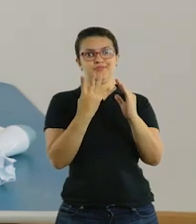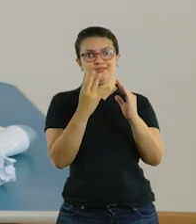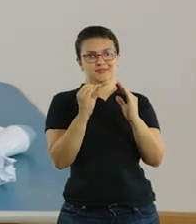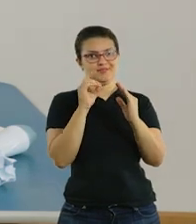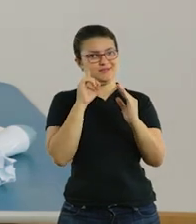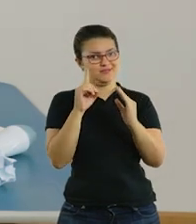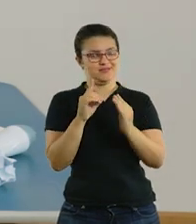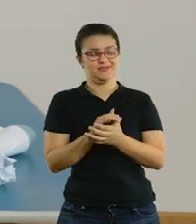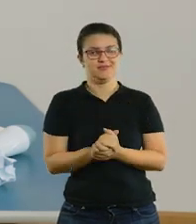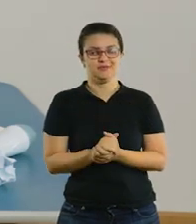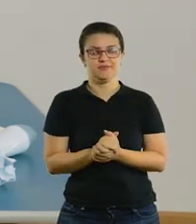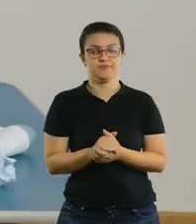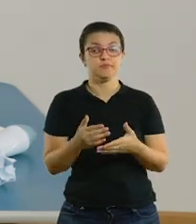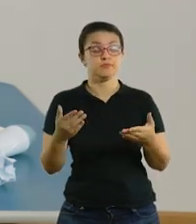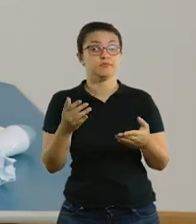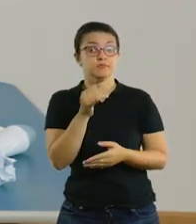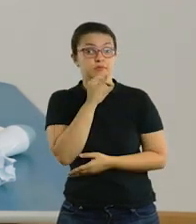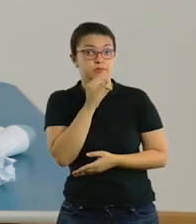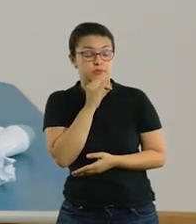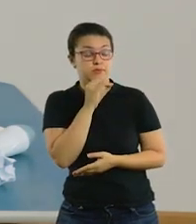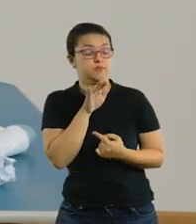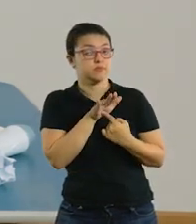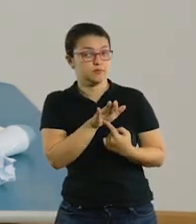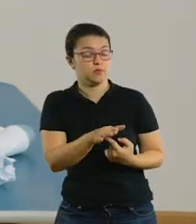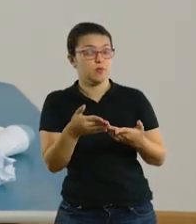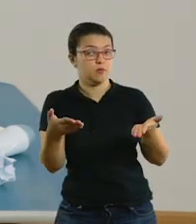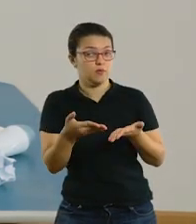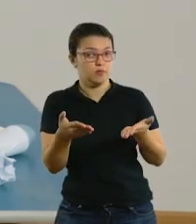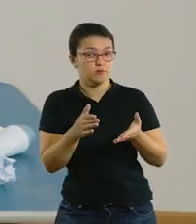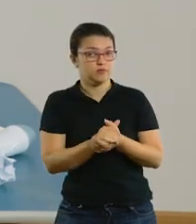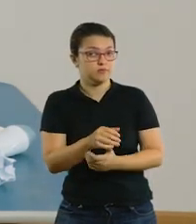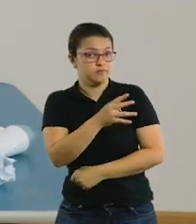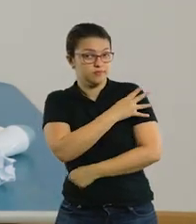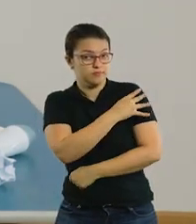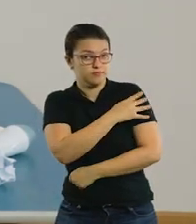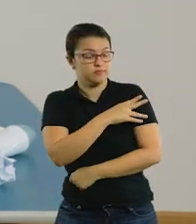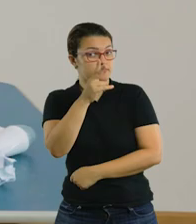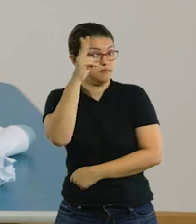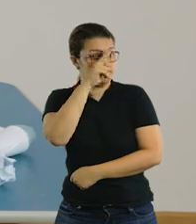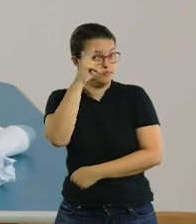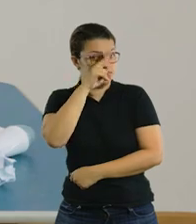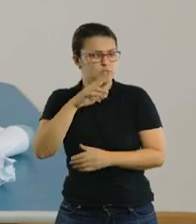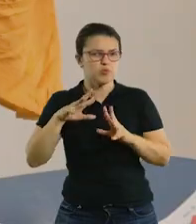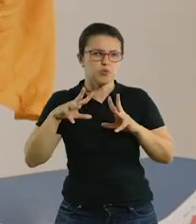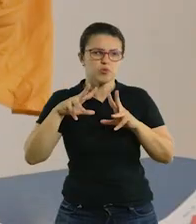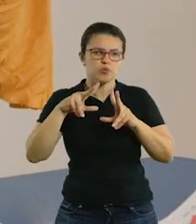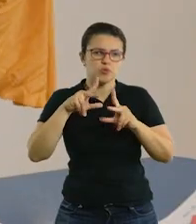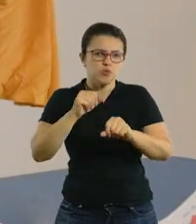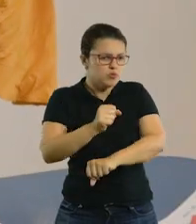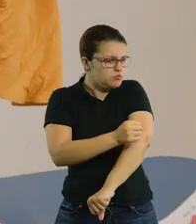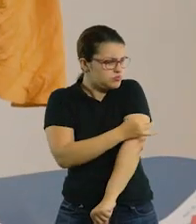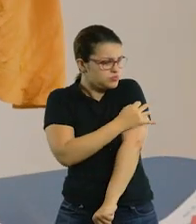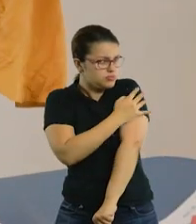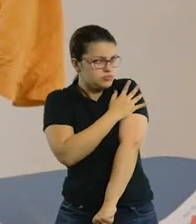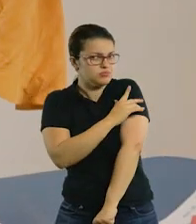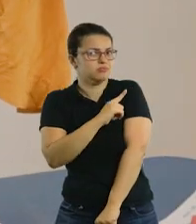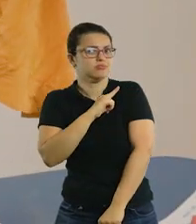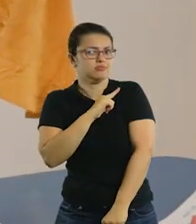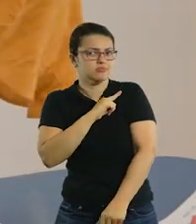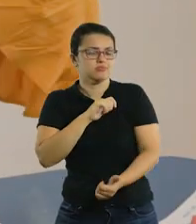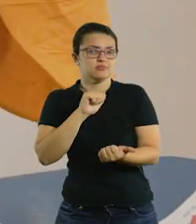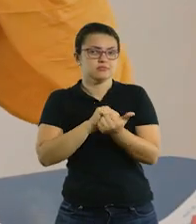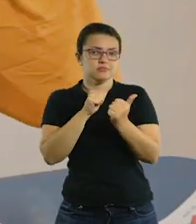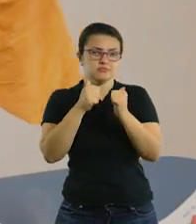O exemplo que eu vou dar para vocês hoje é aqui. Eu peguei do quarto ano, mas lembrando que todos os anos tem